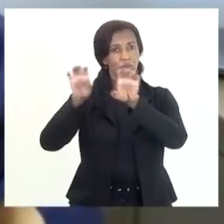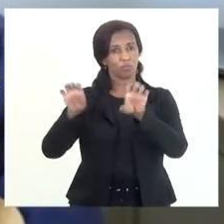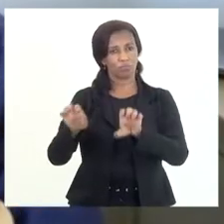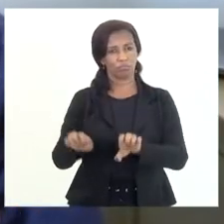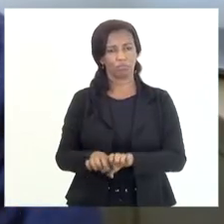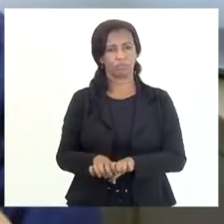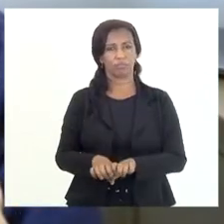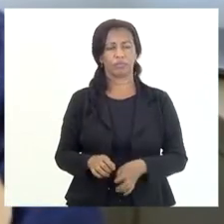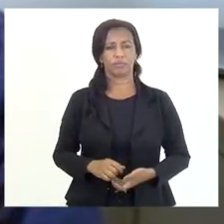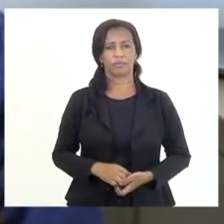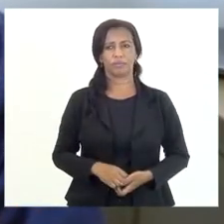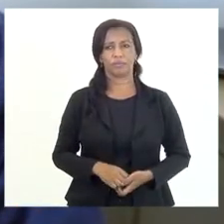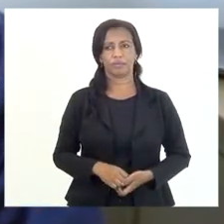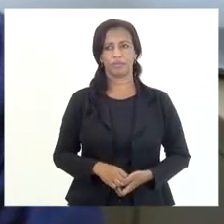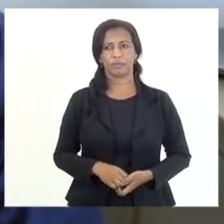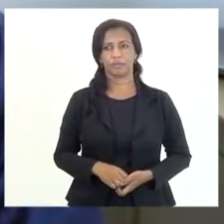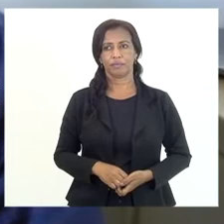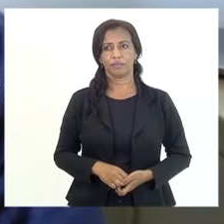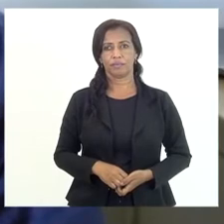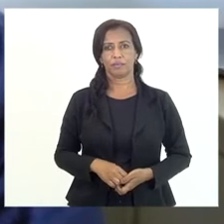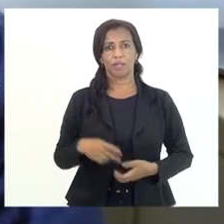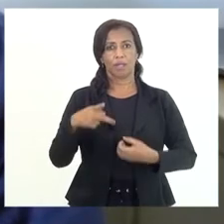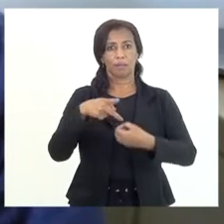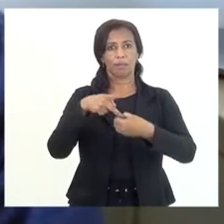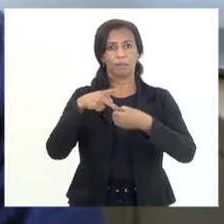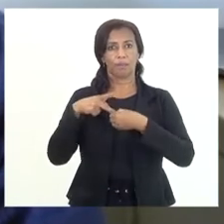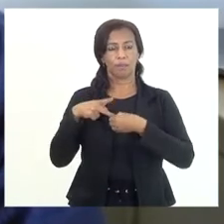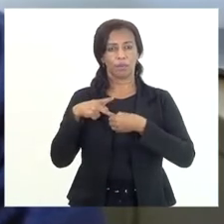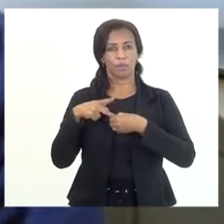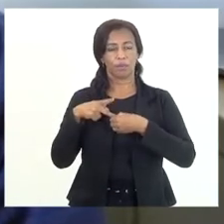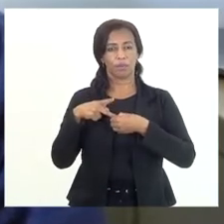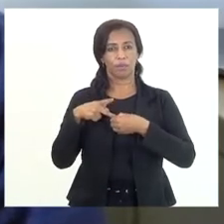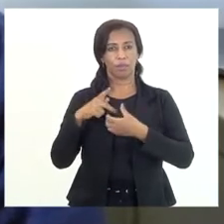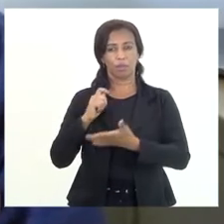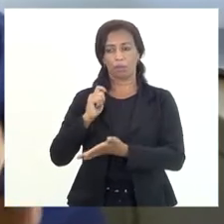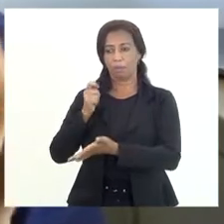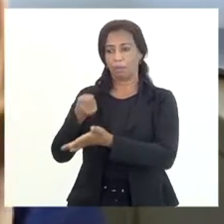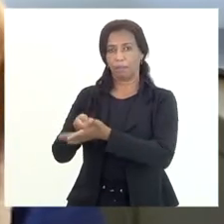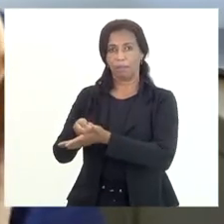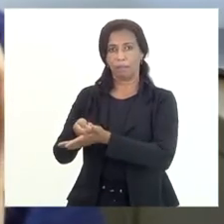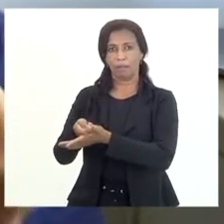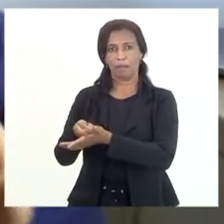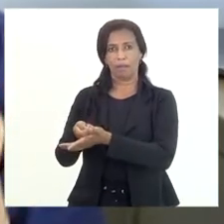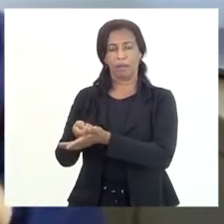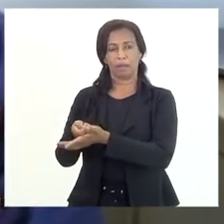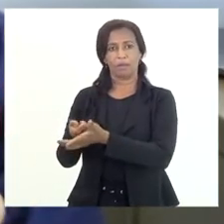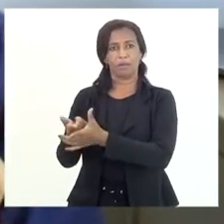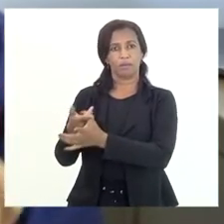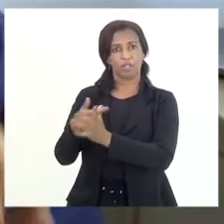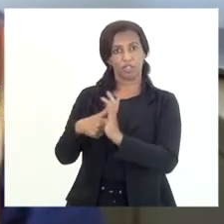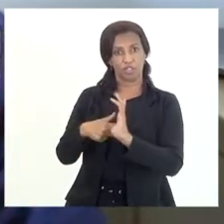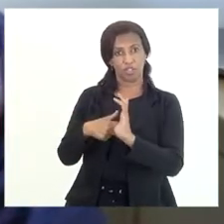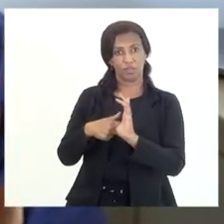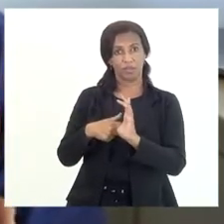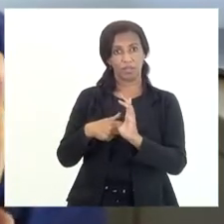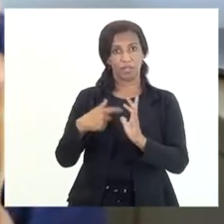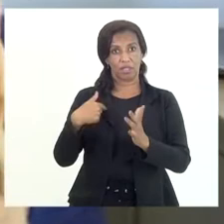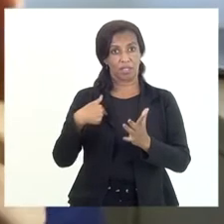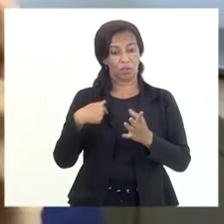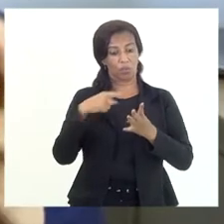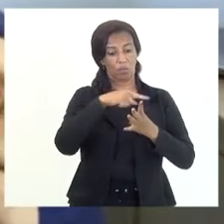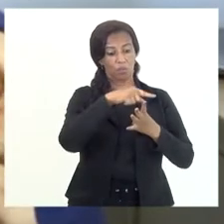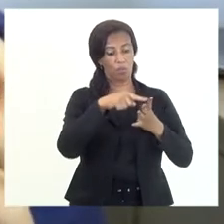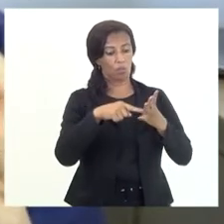da procuradoria geral para a cobrança da dívida, que eu detectei quatro PGs,